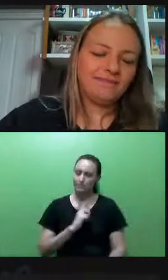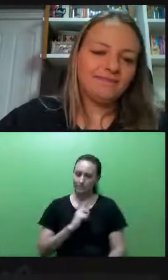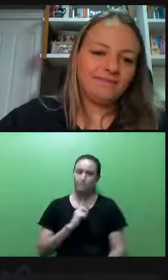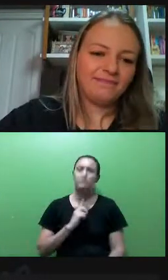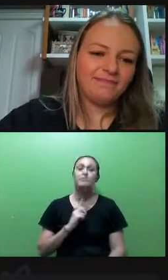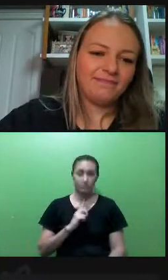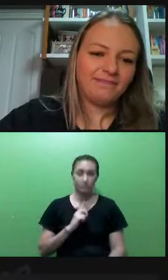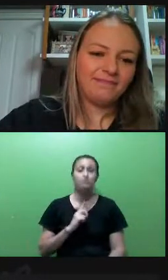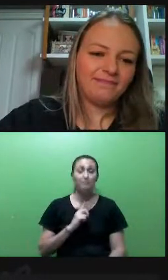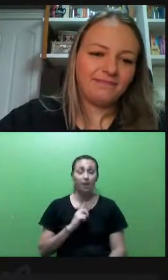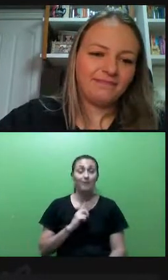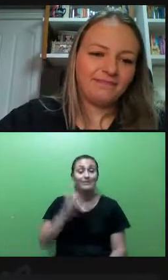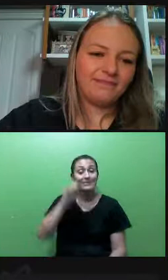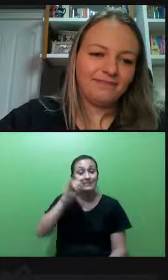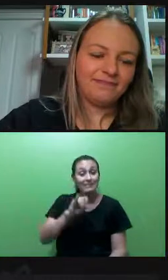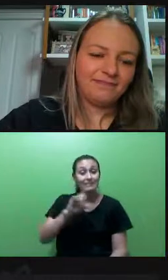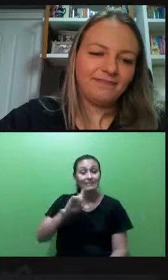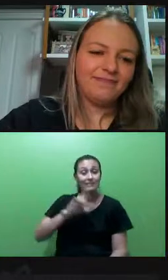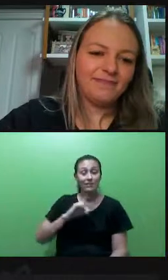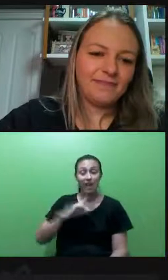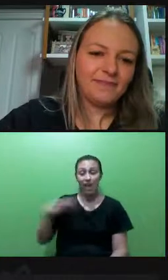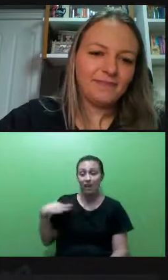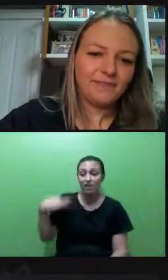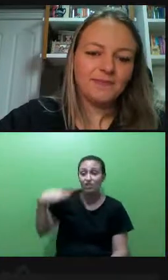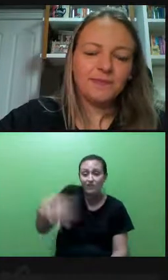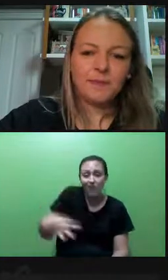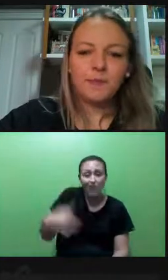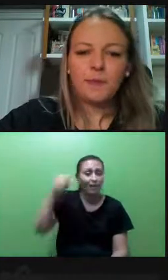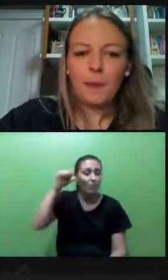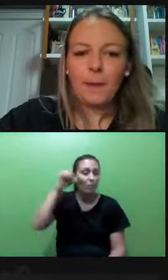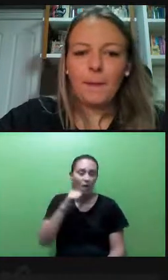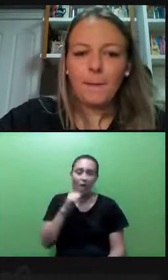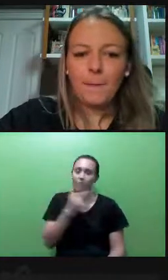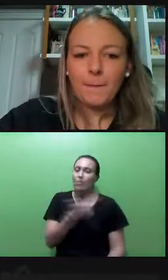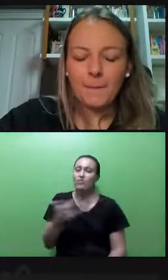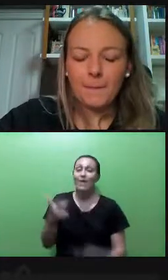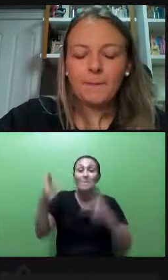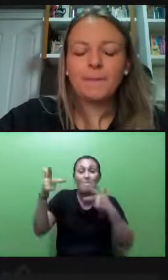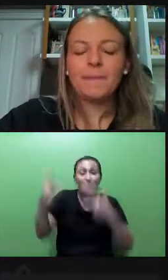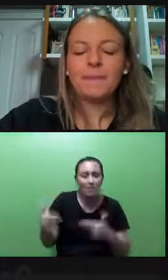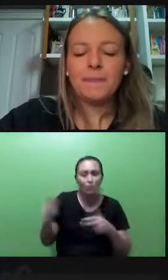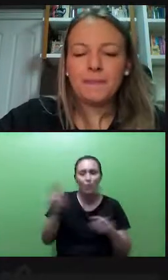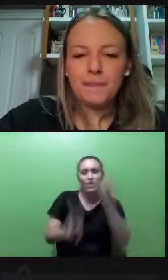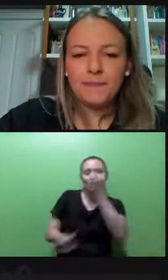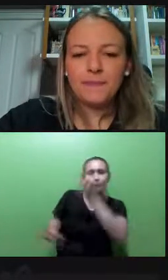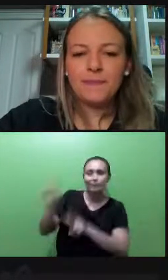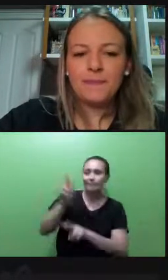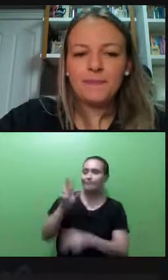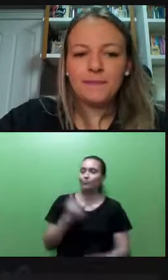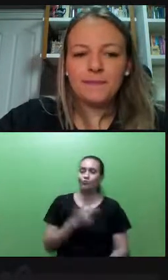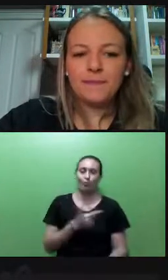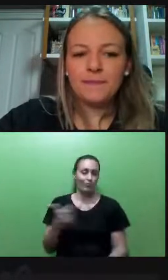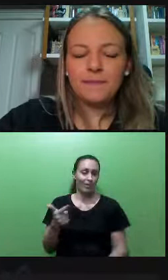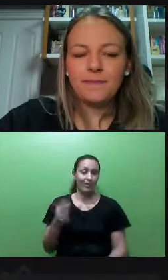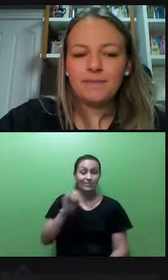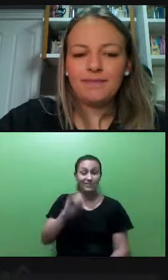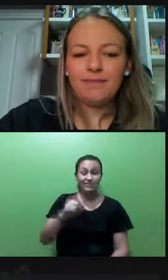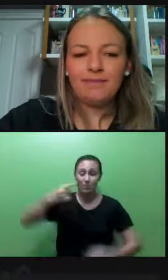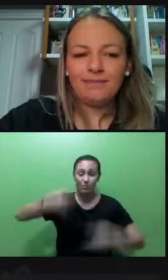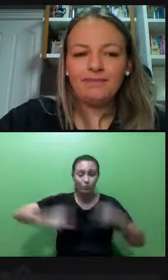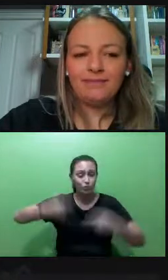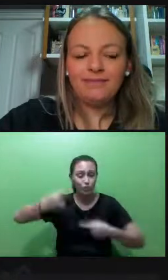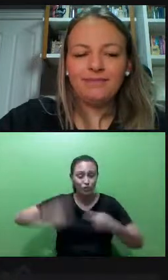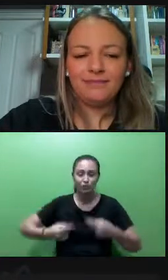mesmo que a gente tenha essas candidatas lá, essas candidatas não tenham a mesma visibilidade. E quando se trata de política, não ter visibilidade de alguma